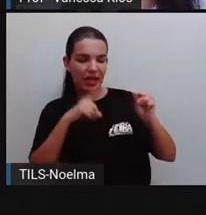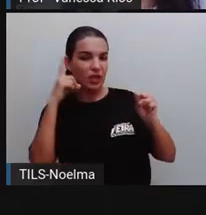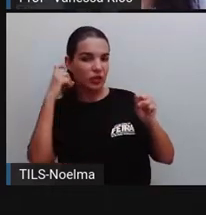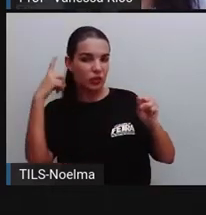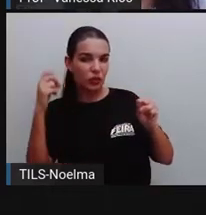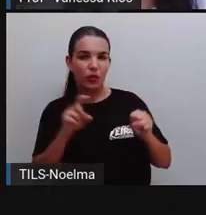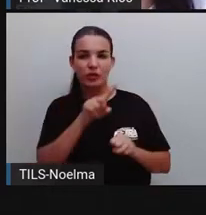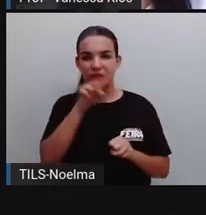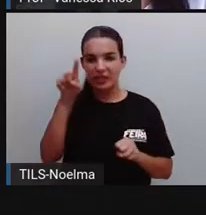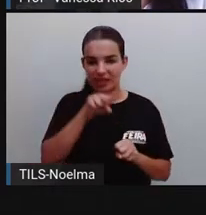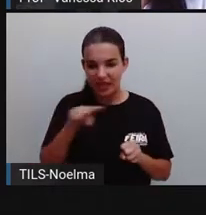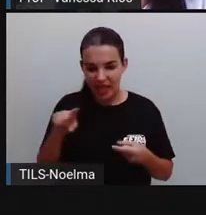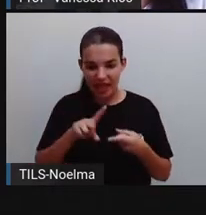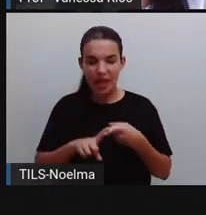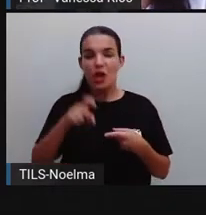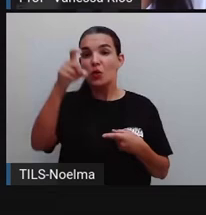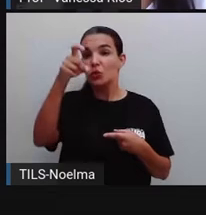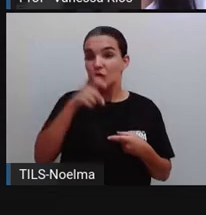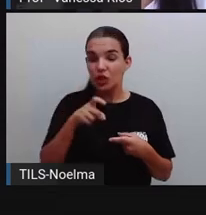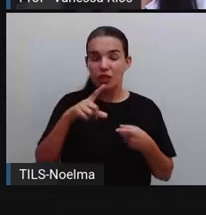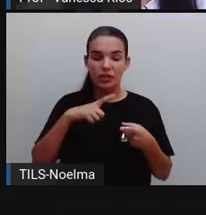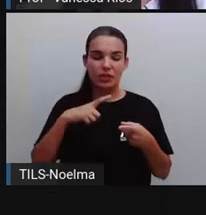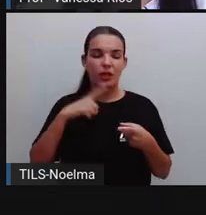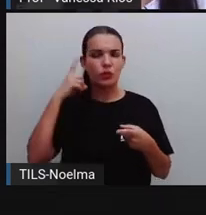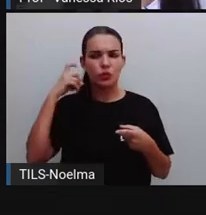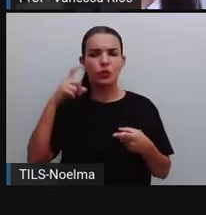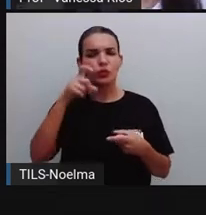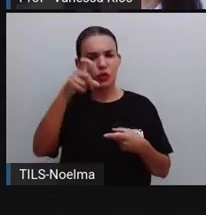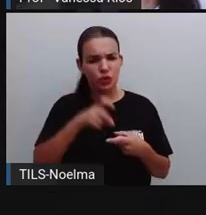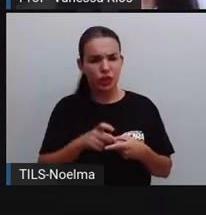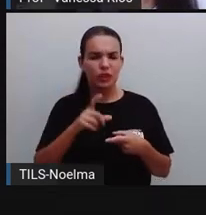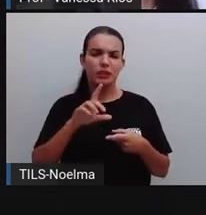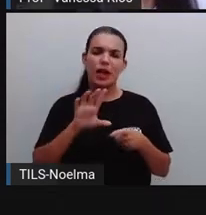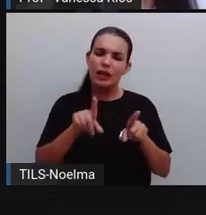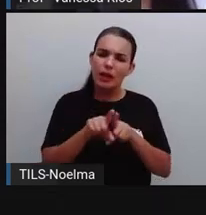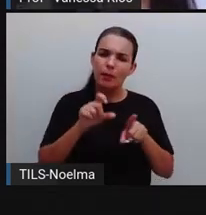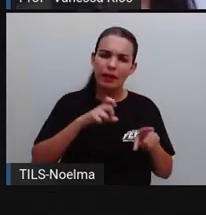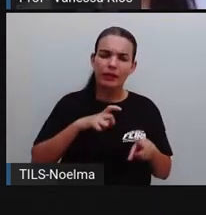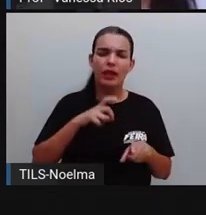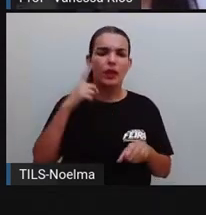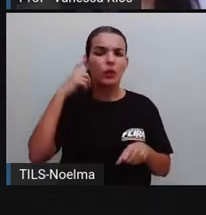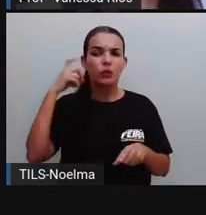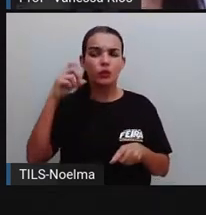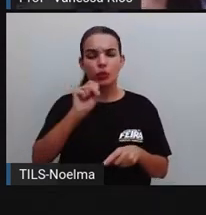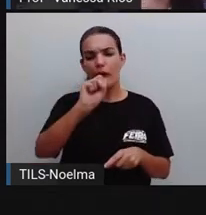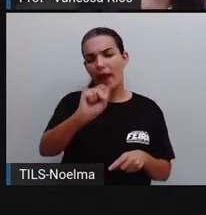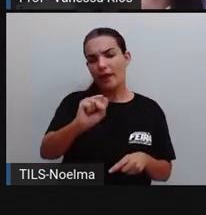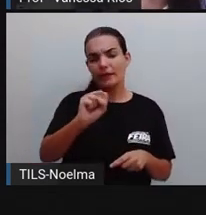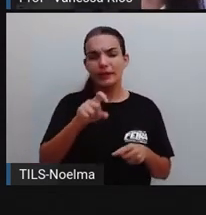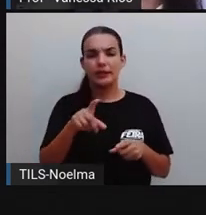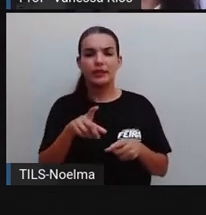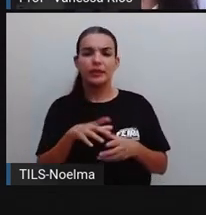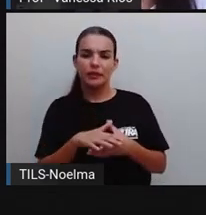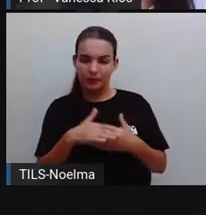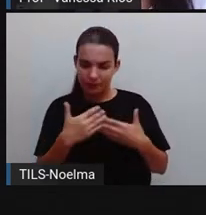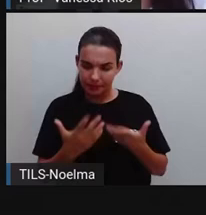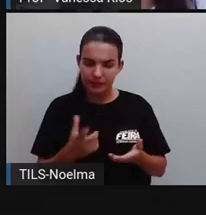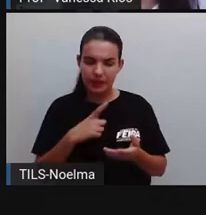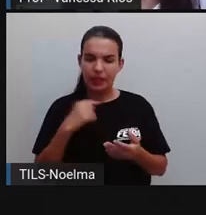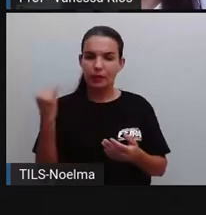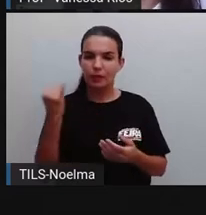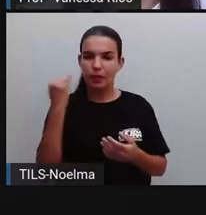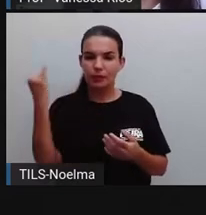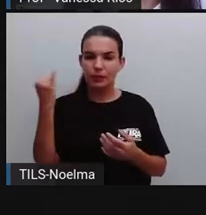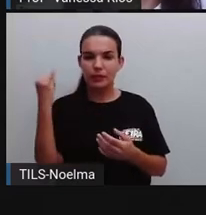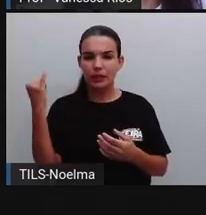com o som do X, com o som do Z, com o som do S. Então, é bem importante a gente perceber que existem regras